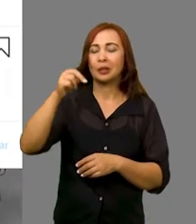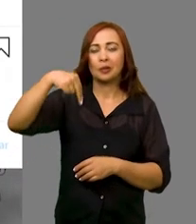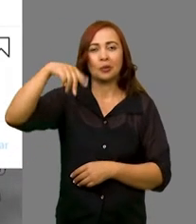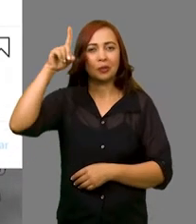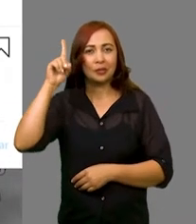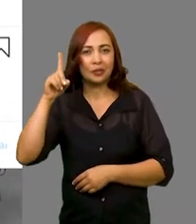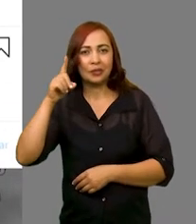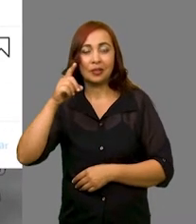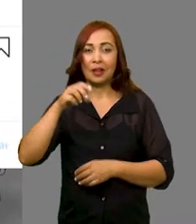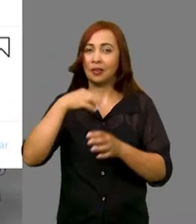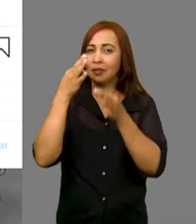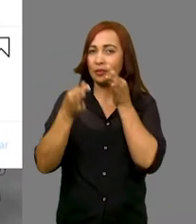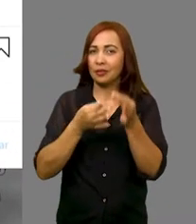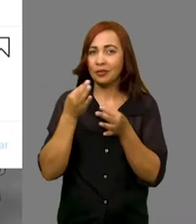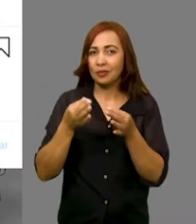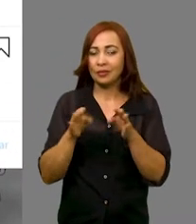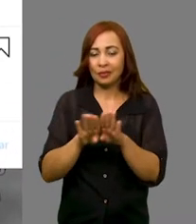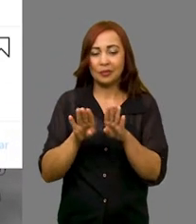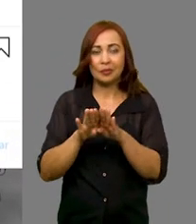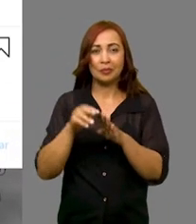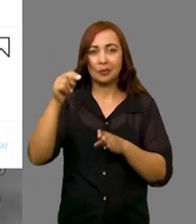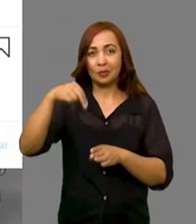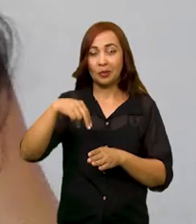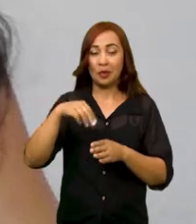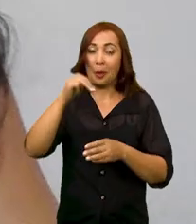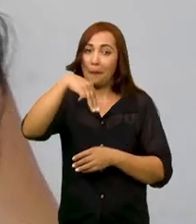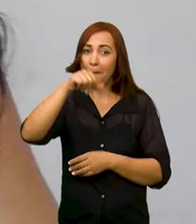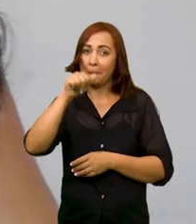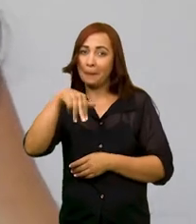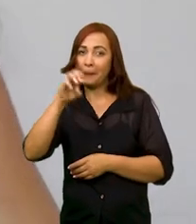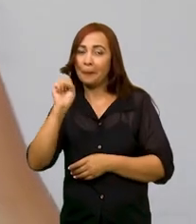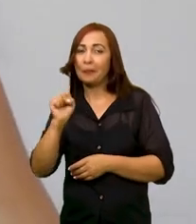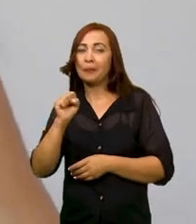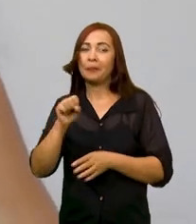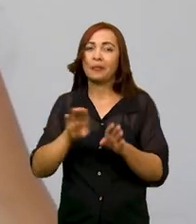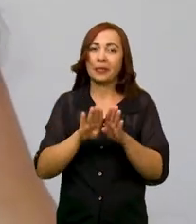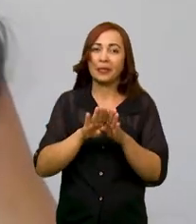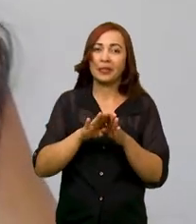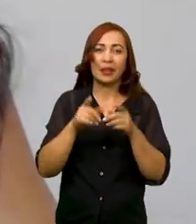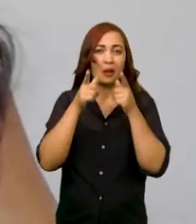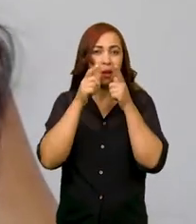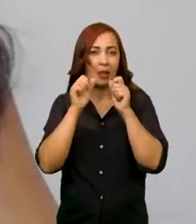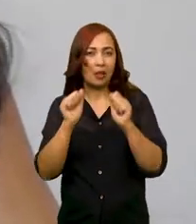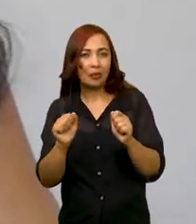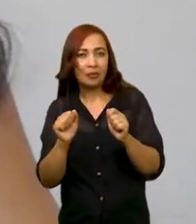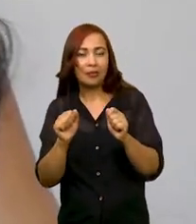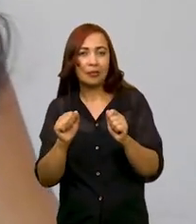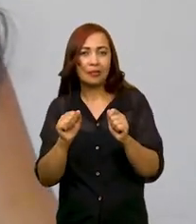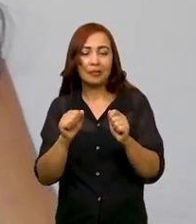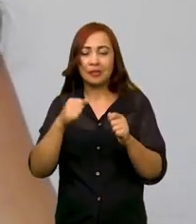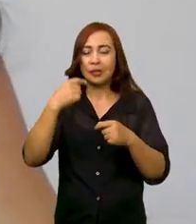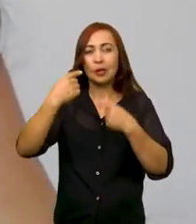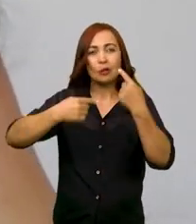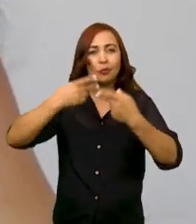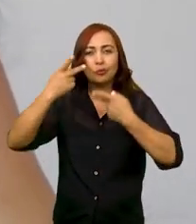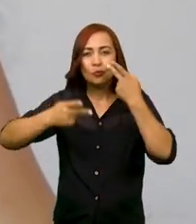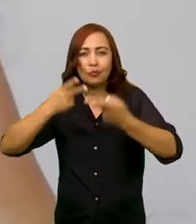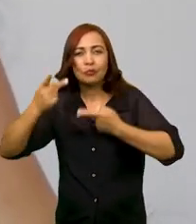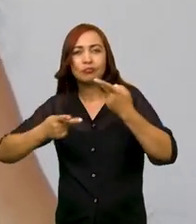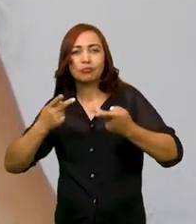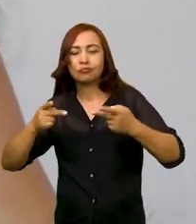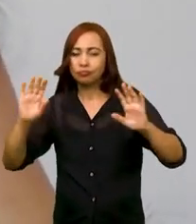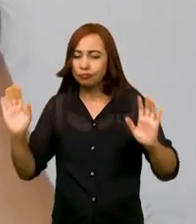nordestinas, os discursos materializados nos memes, tanto materializados no imagético como no linguístico, que esses discursos